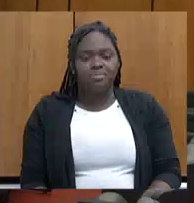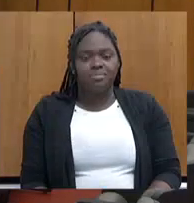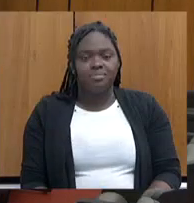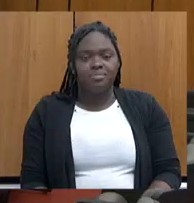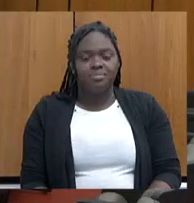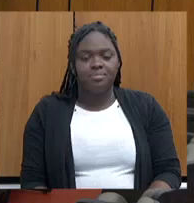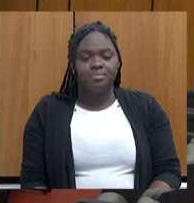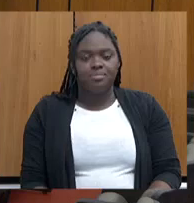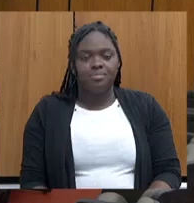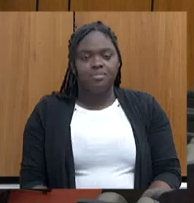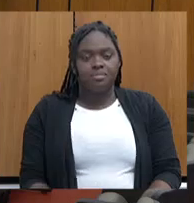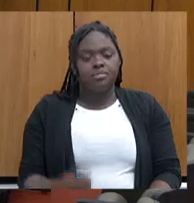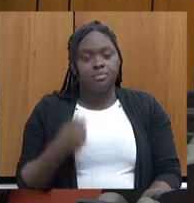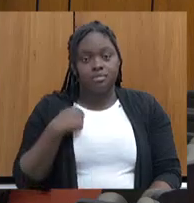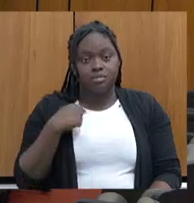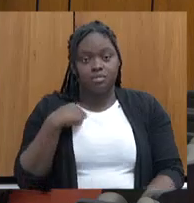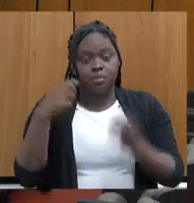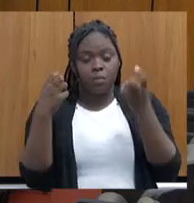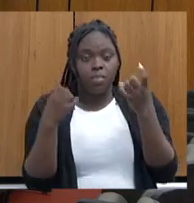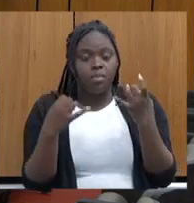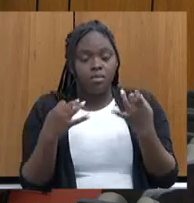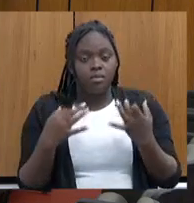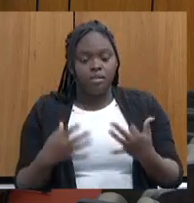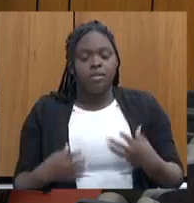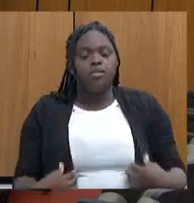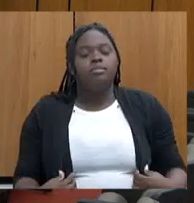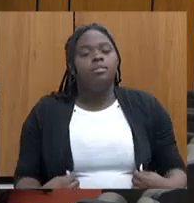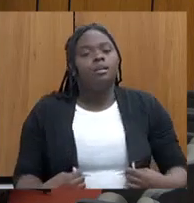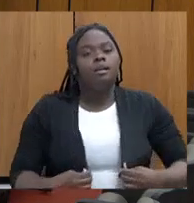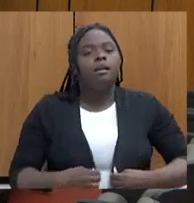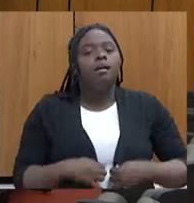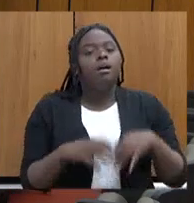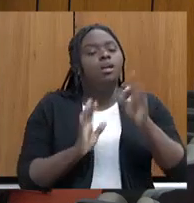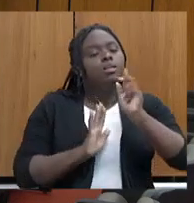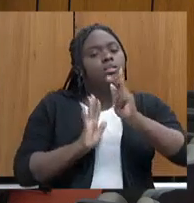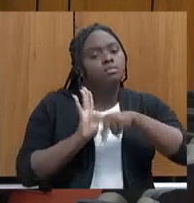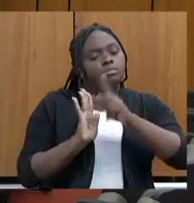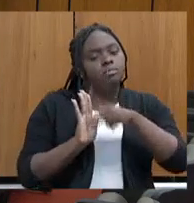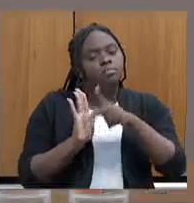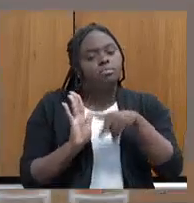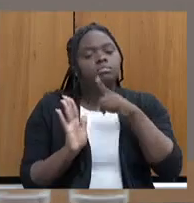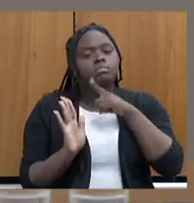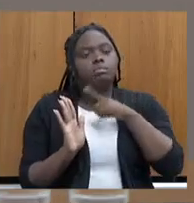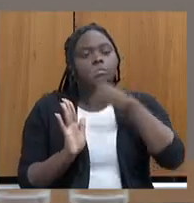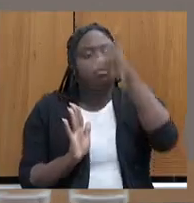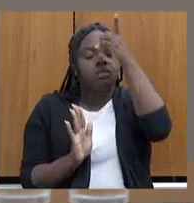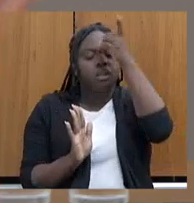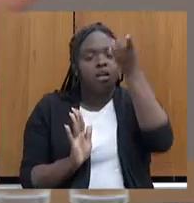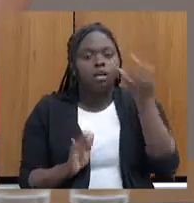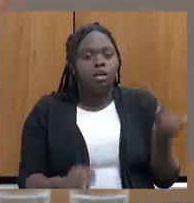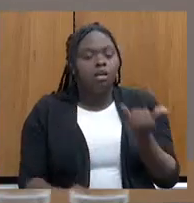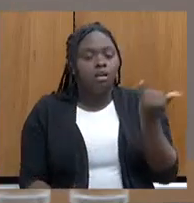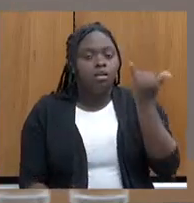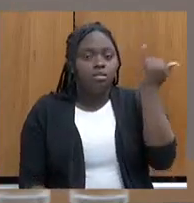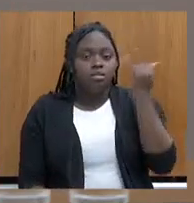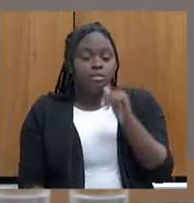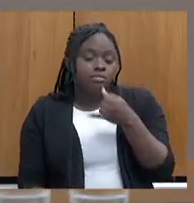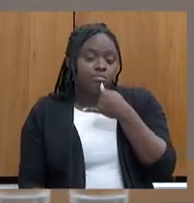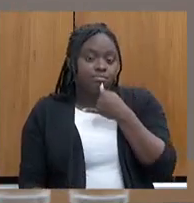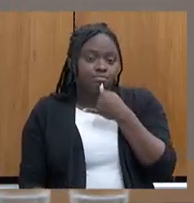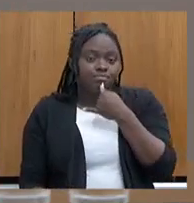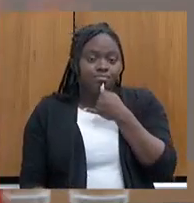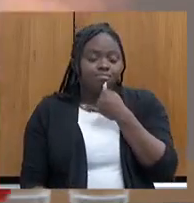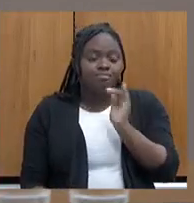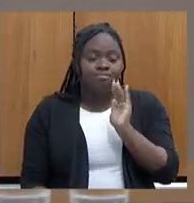Então, eu vou explicar aqui. Este projeto tem uma concepção que é muito interessante. Infelizmente, ali,